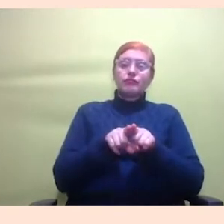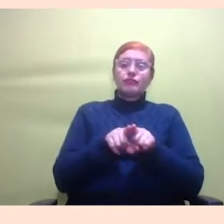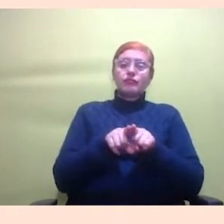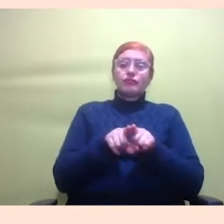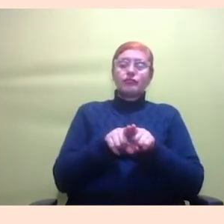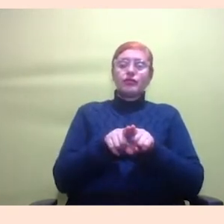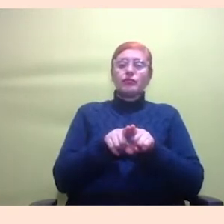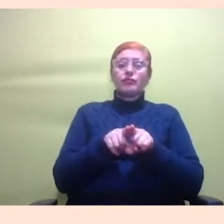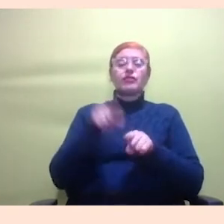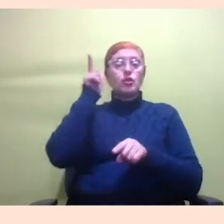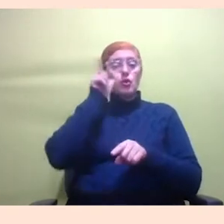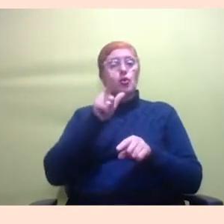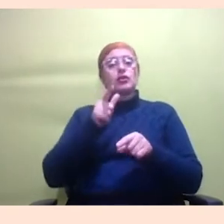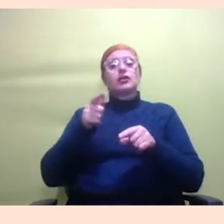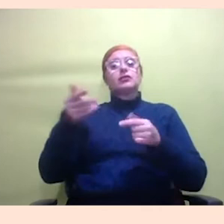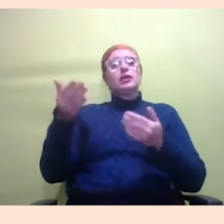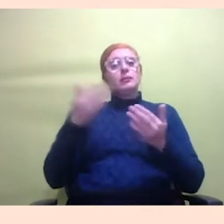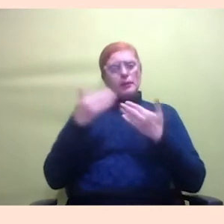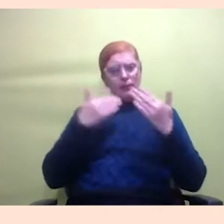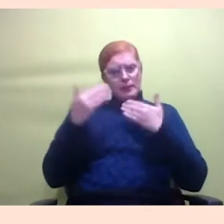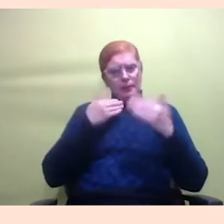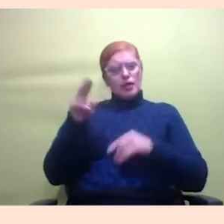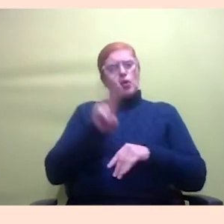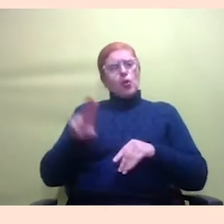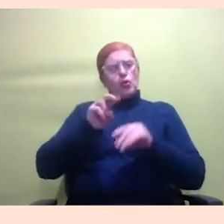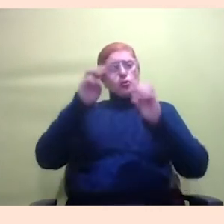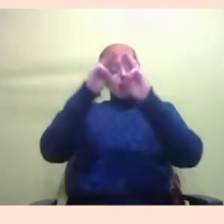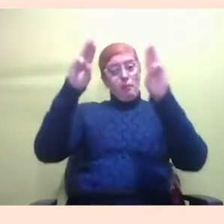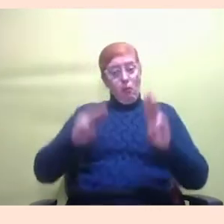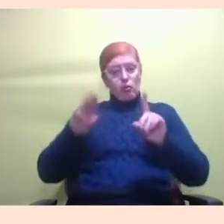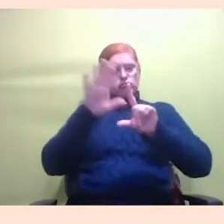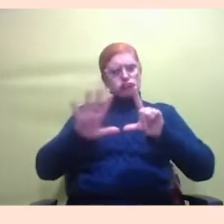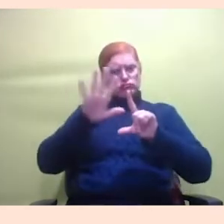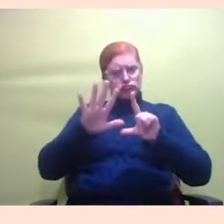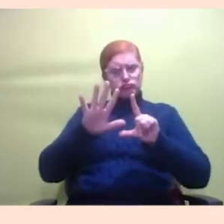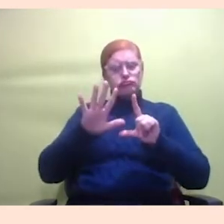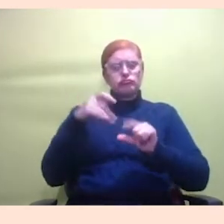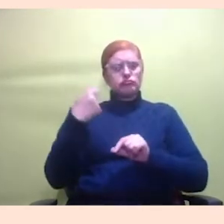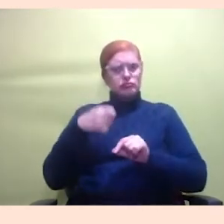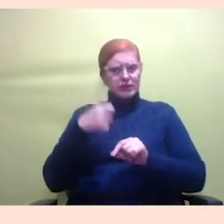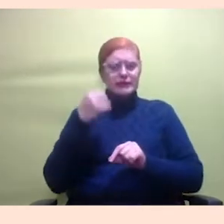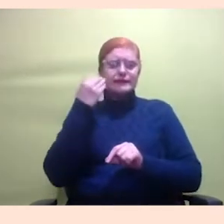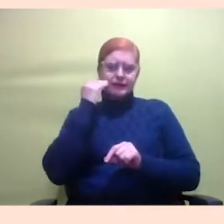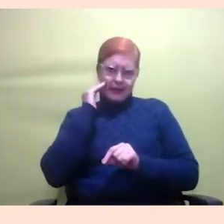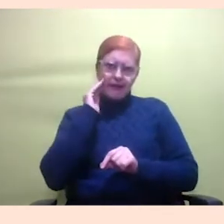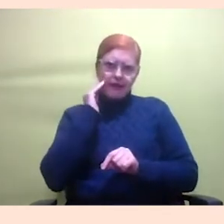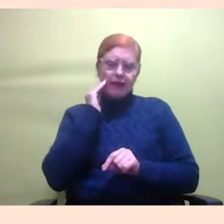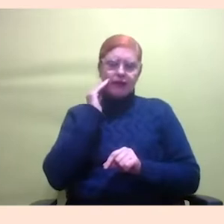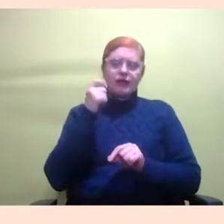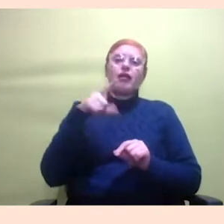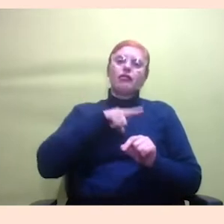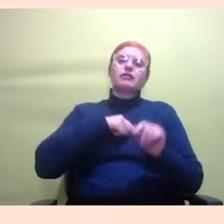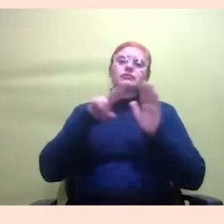o uso dessa plataforma, porque ela tem algumas condicionalidades que também geram algumas